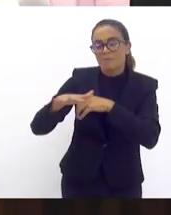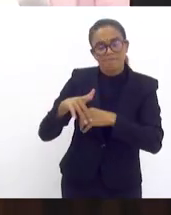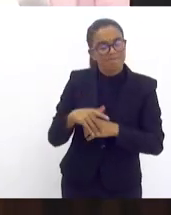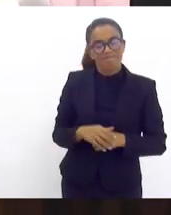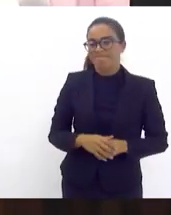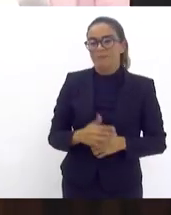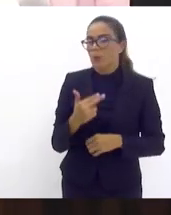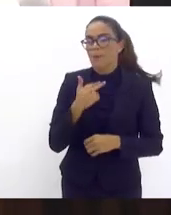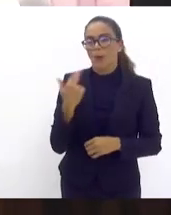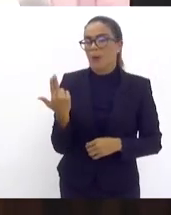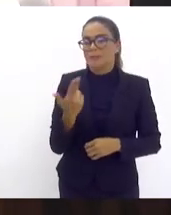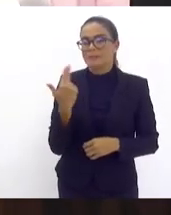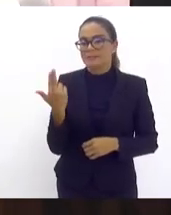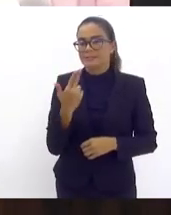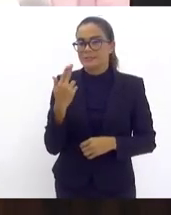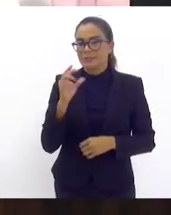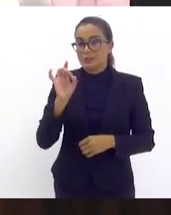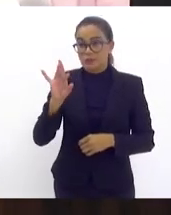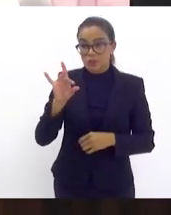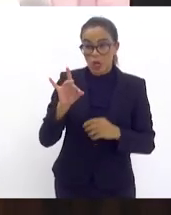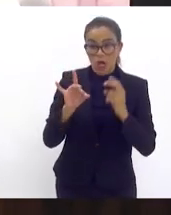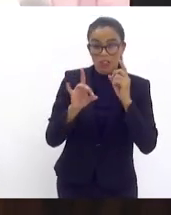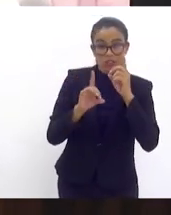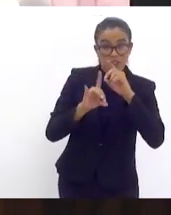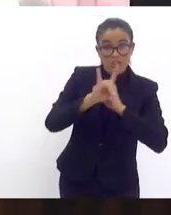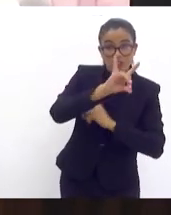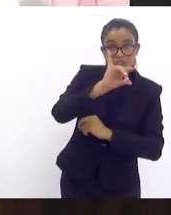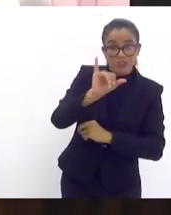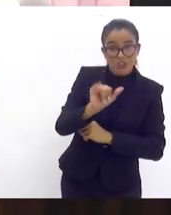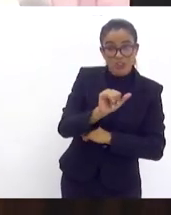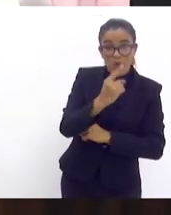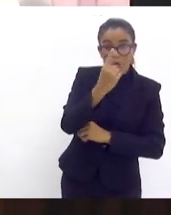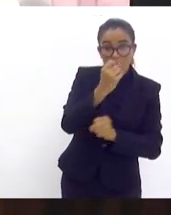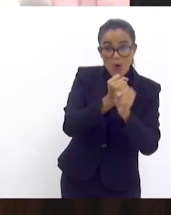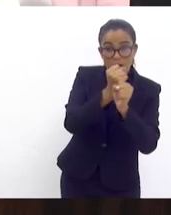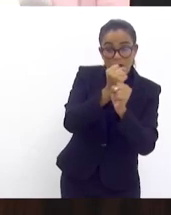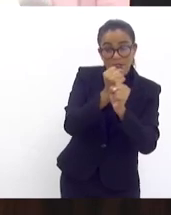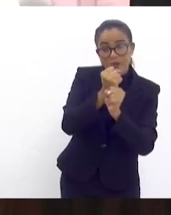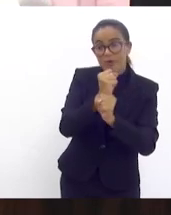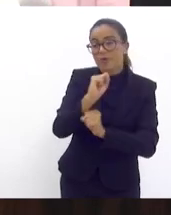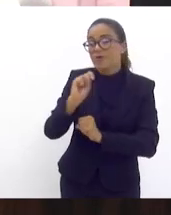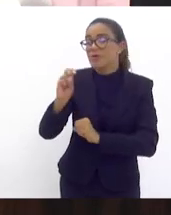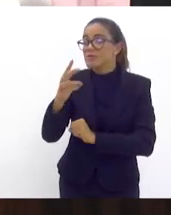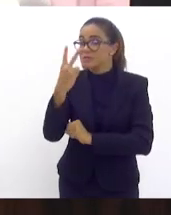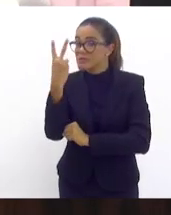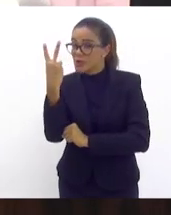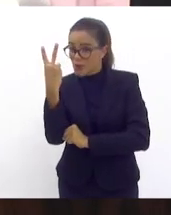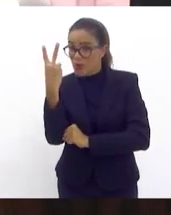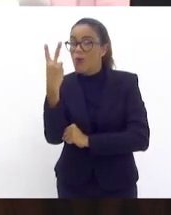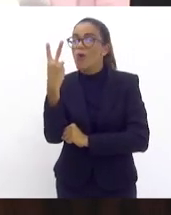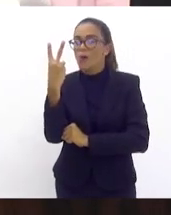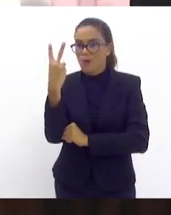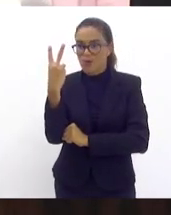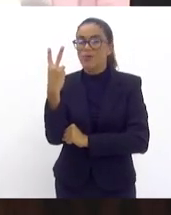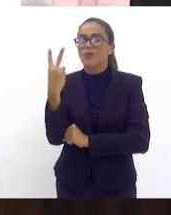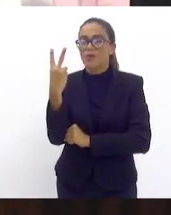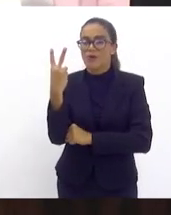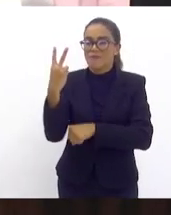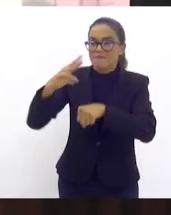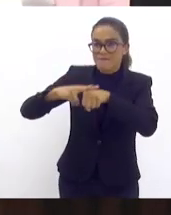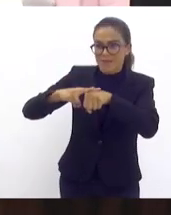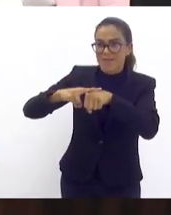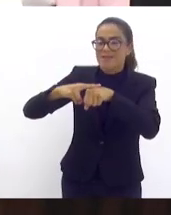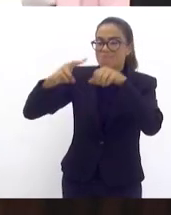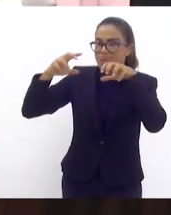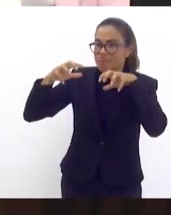restrita tão somente a essas datas a data de um ano a data do segundo do dia 20 de